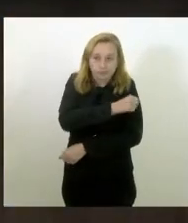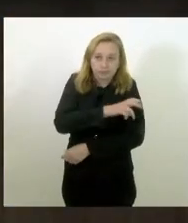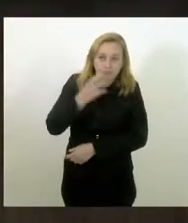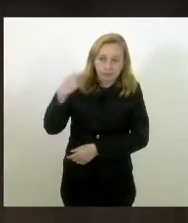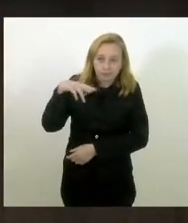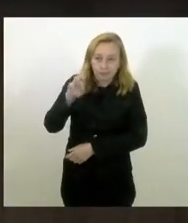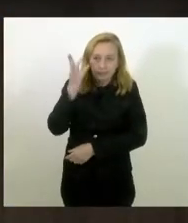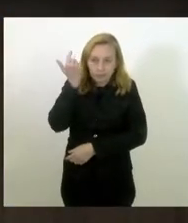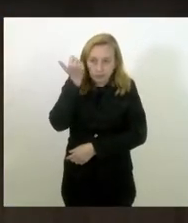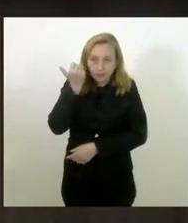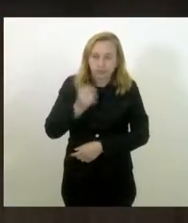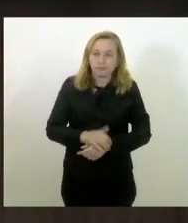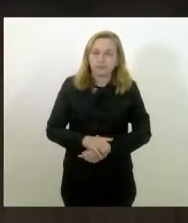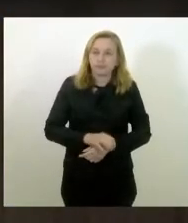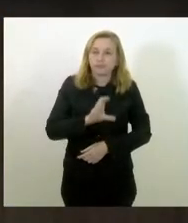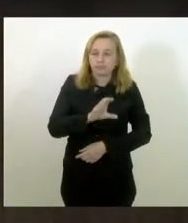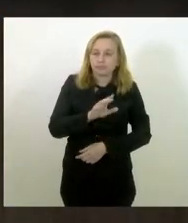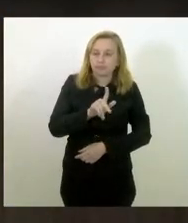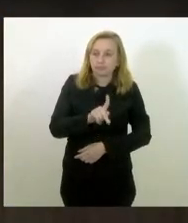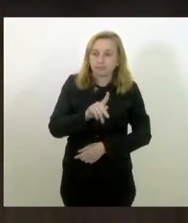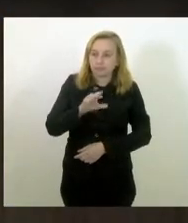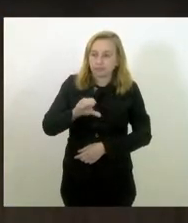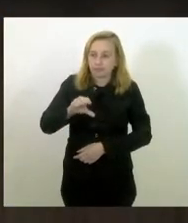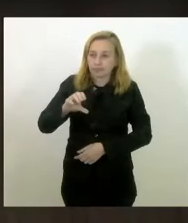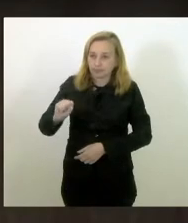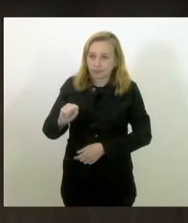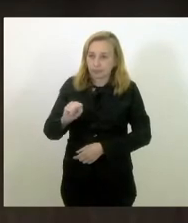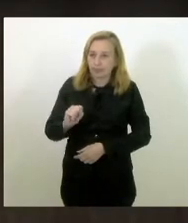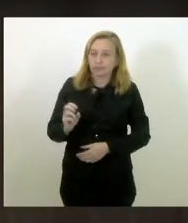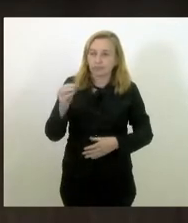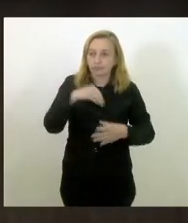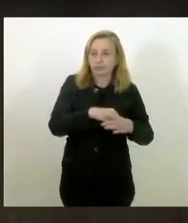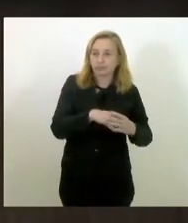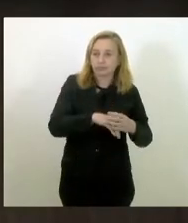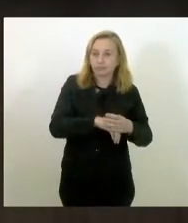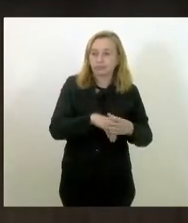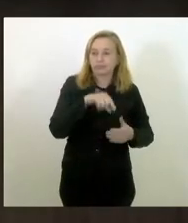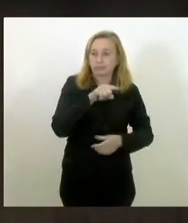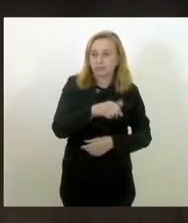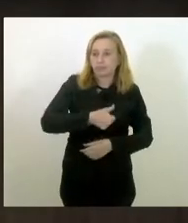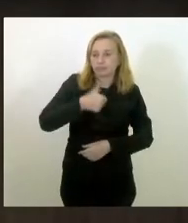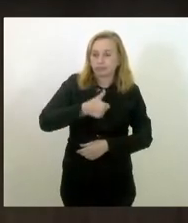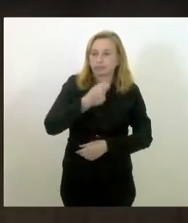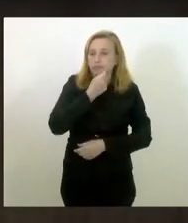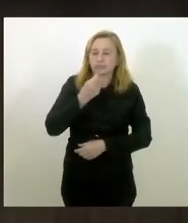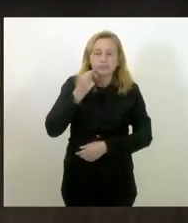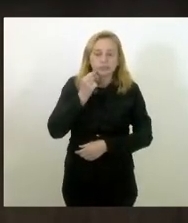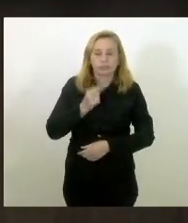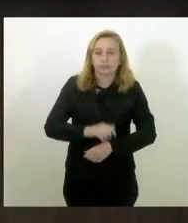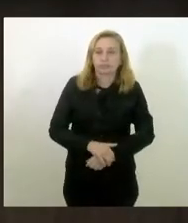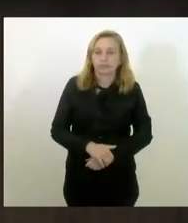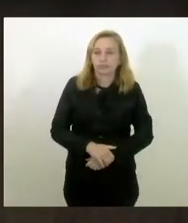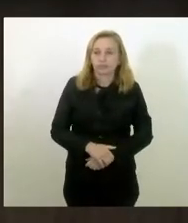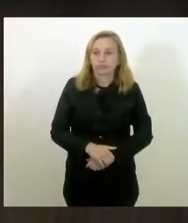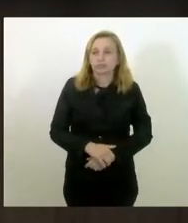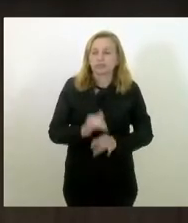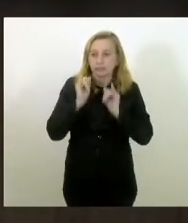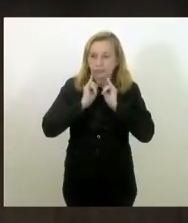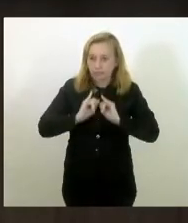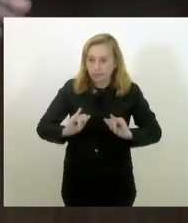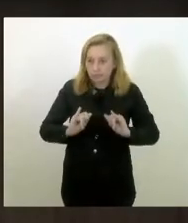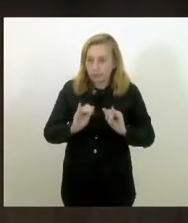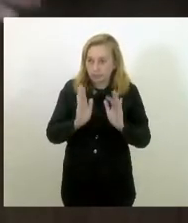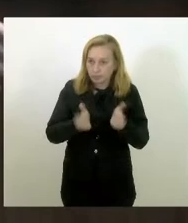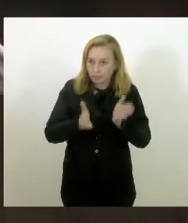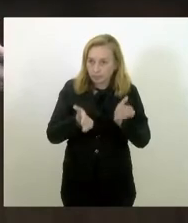questionamento, PCCS será implantado agora, no dia 1º de setembro, início de setembro. Então, é um anúncio feito